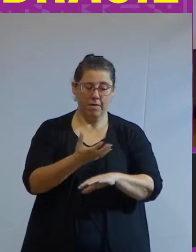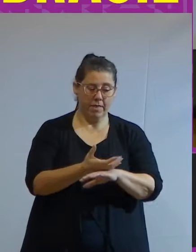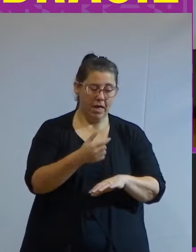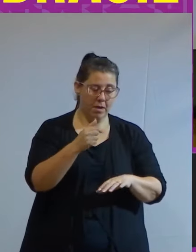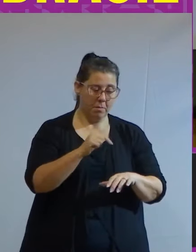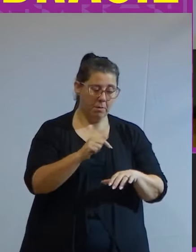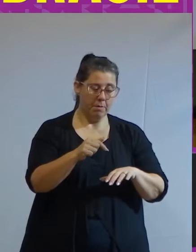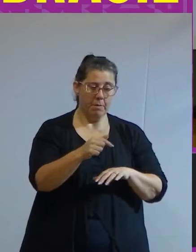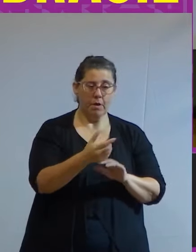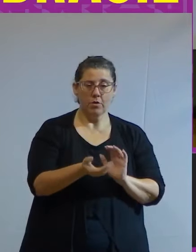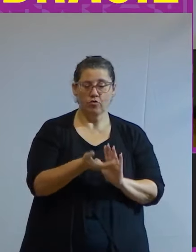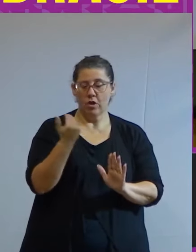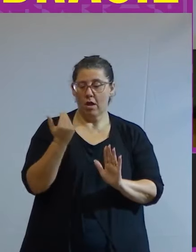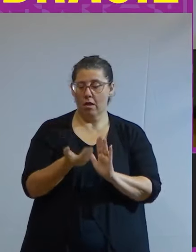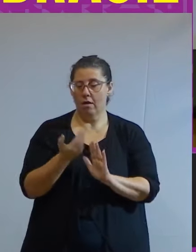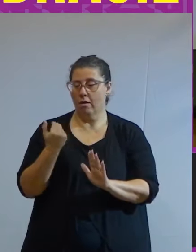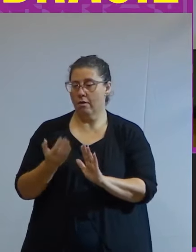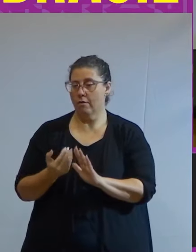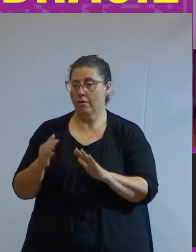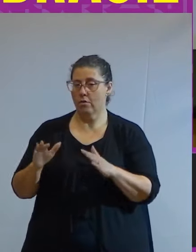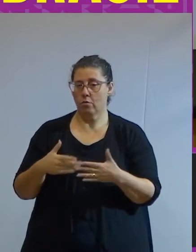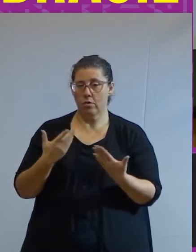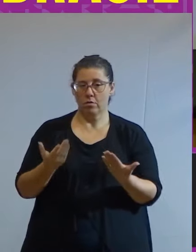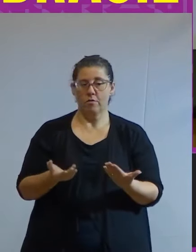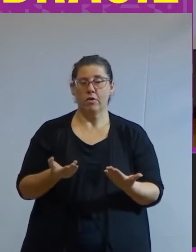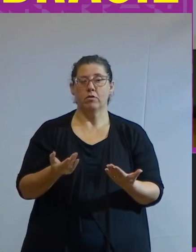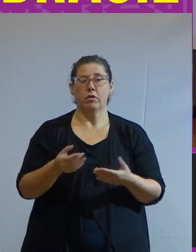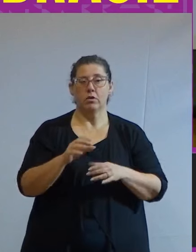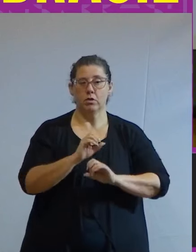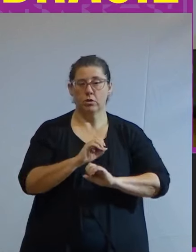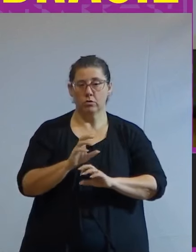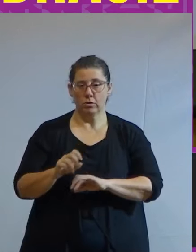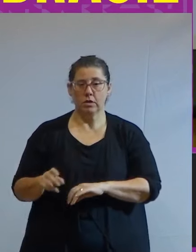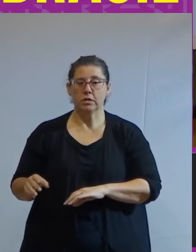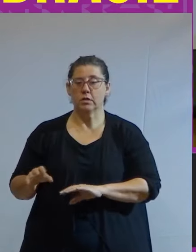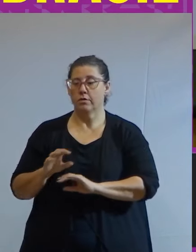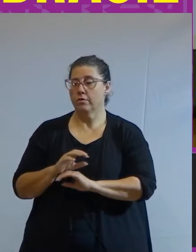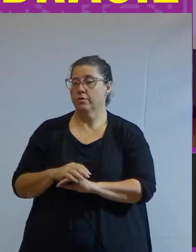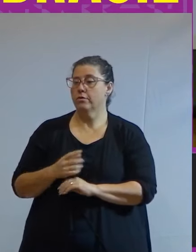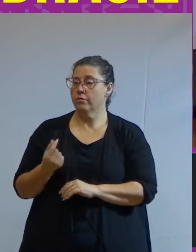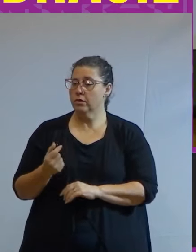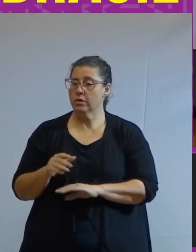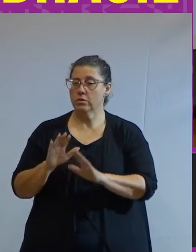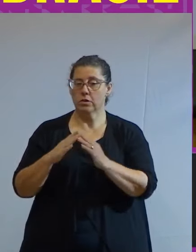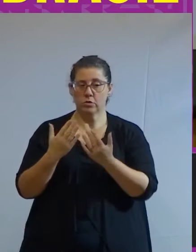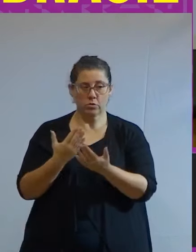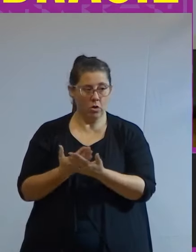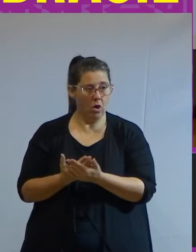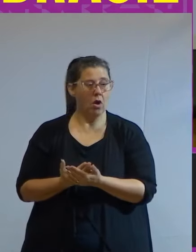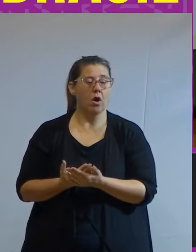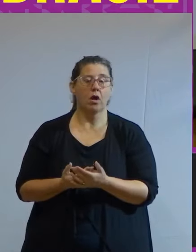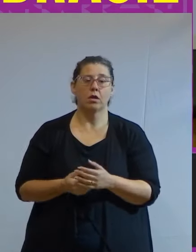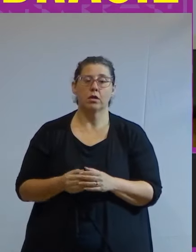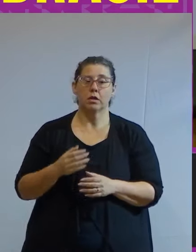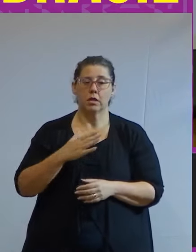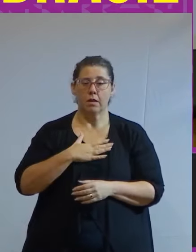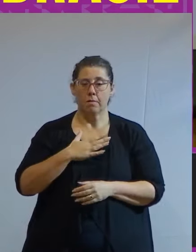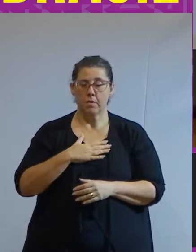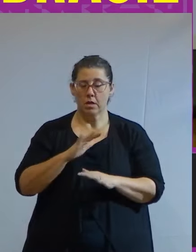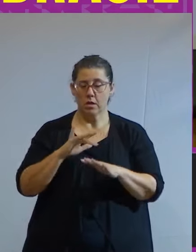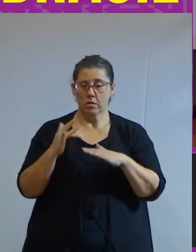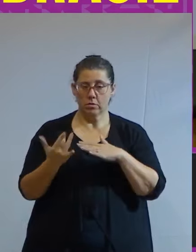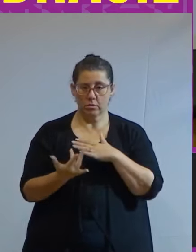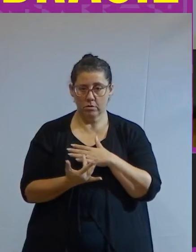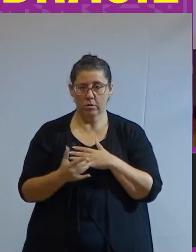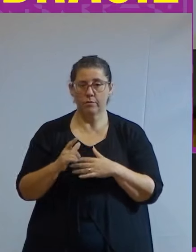e por isso que quando eu falo de educação financeira nas escolas quando eu converso sobre educação financeira nas minhas redes sociais